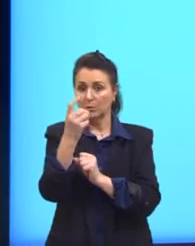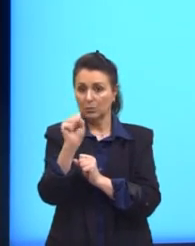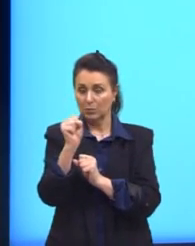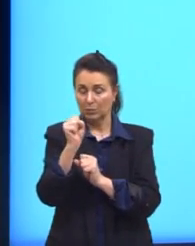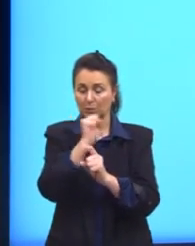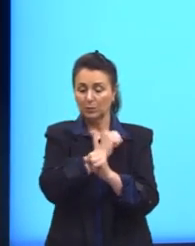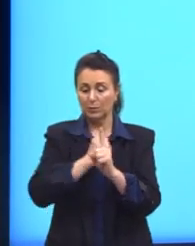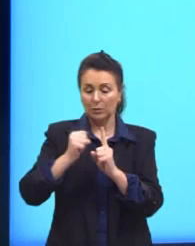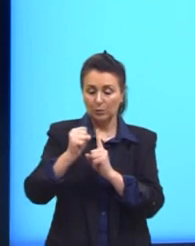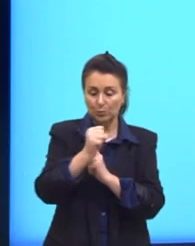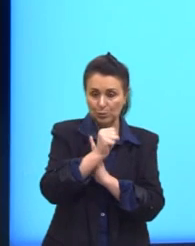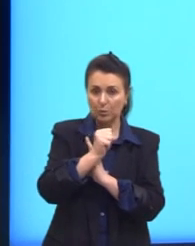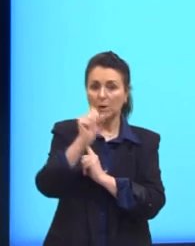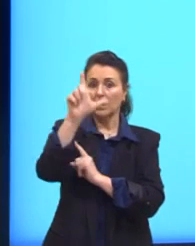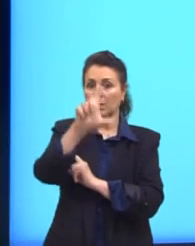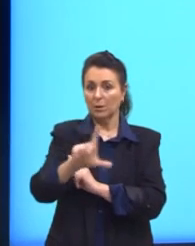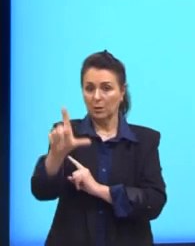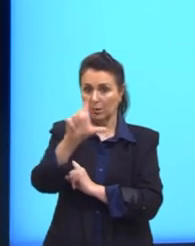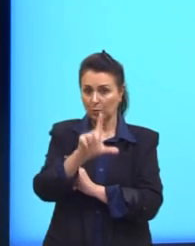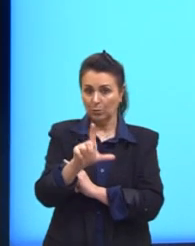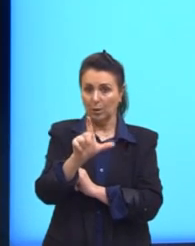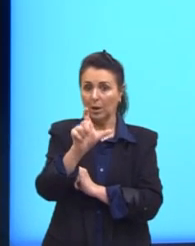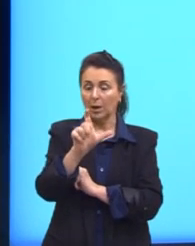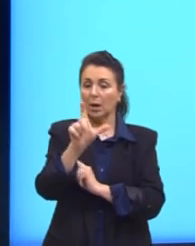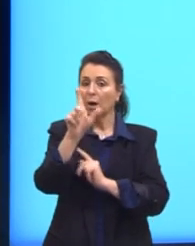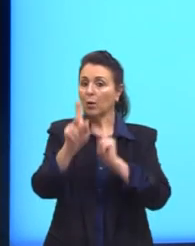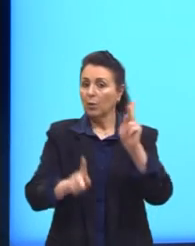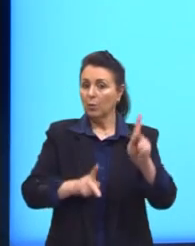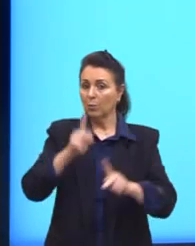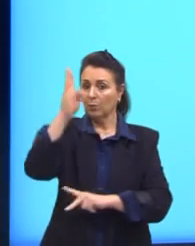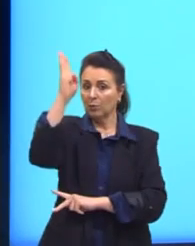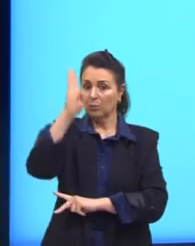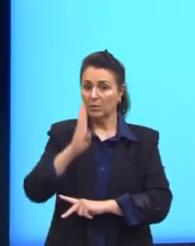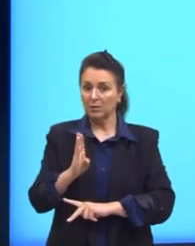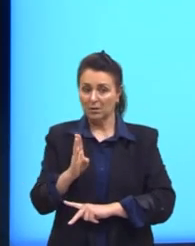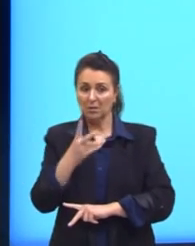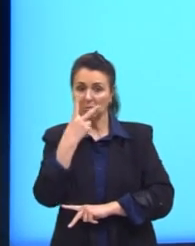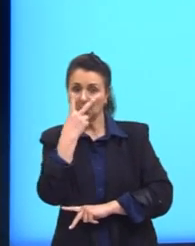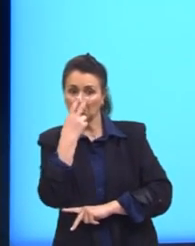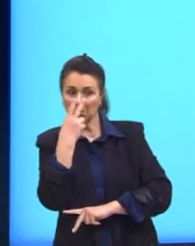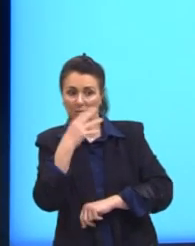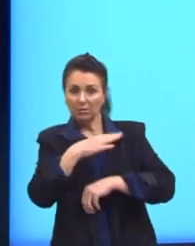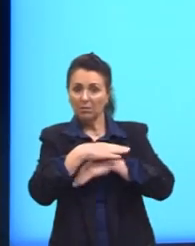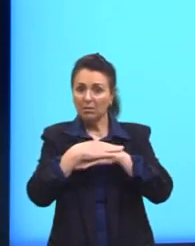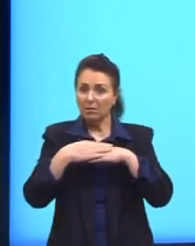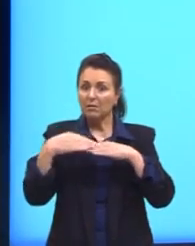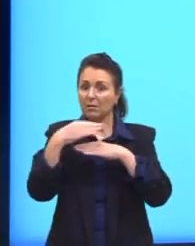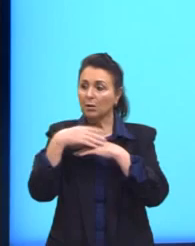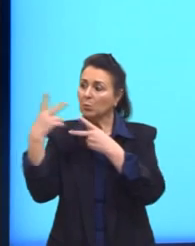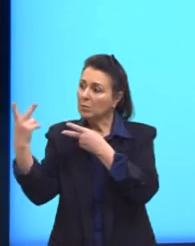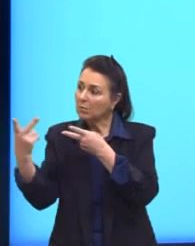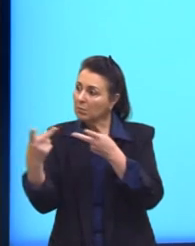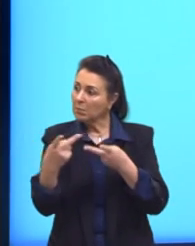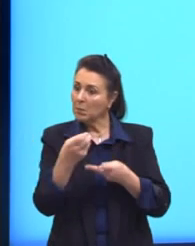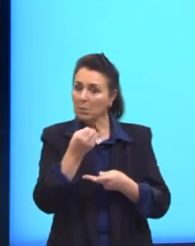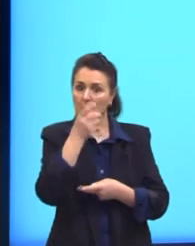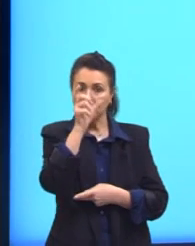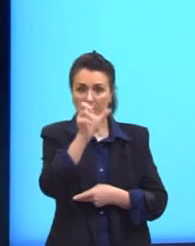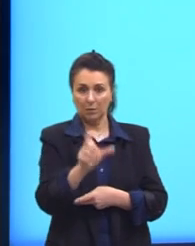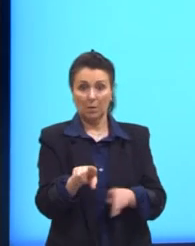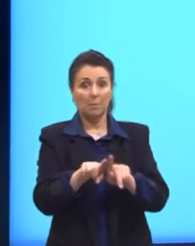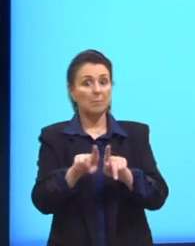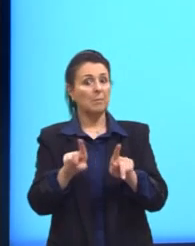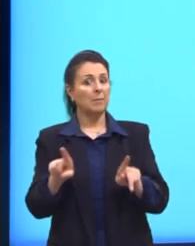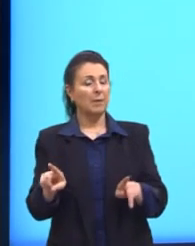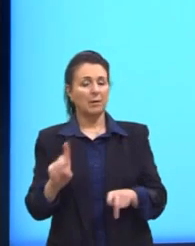sociologia e na literatura, brasileiro foi, por vezes, tratado como cordial e hospitaleiro. Mas não é isso o